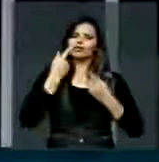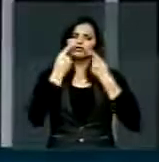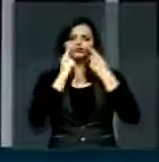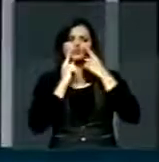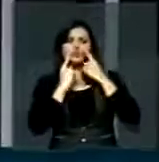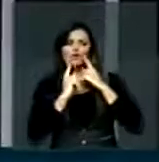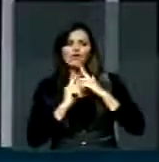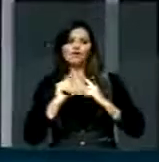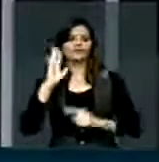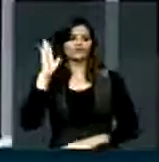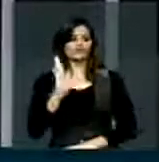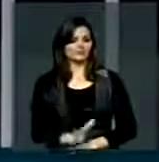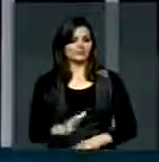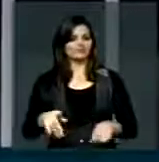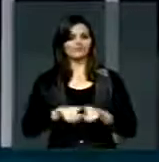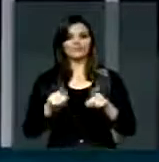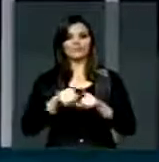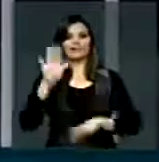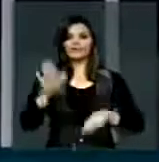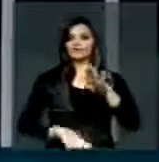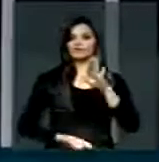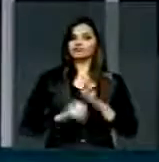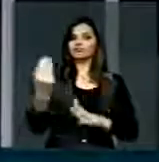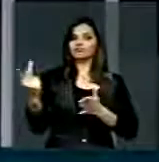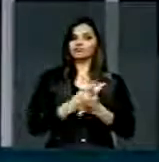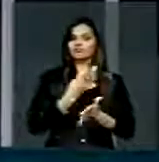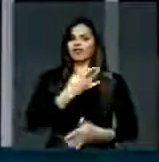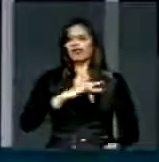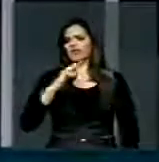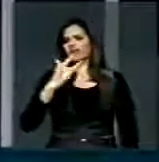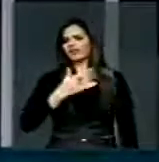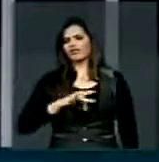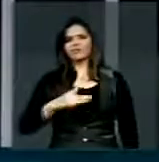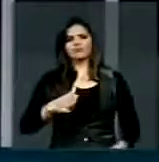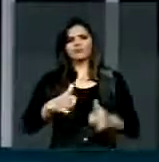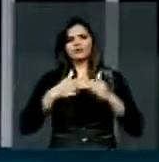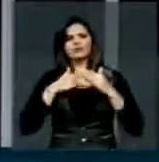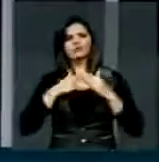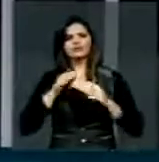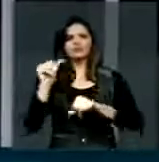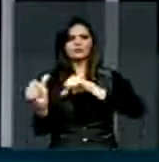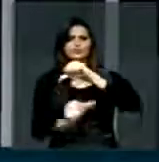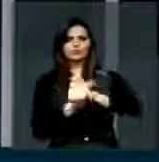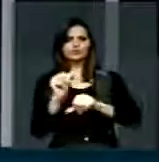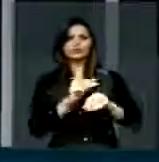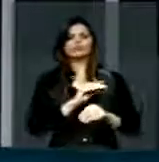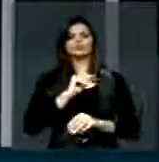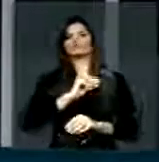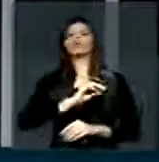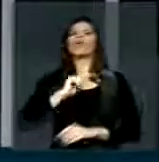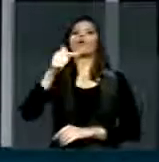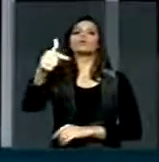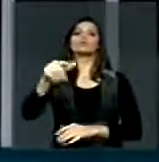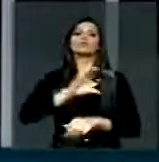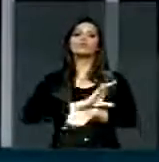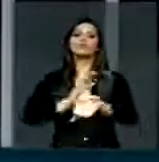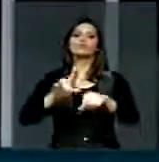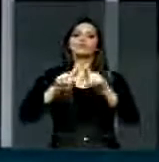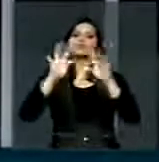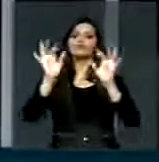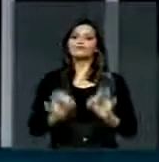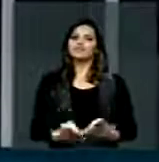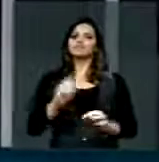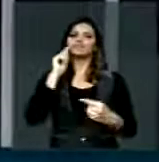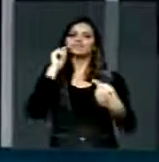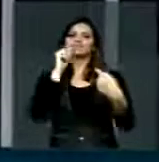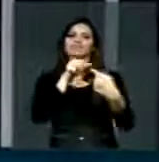foram derramadas, muitas vezes ocorreu lamentações, inclusive pedidos para a troca de curso. Mas tinha certeza que você iria se